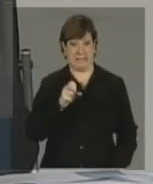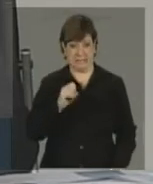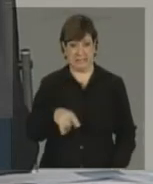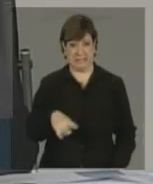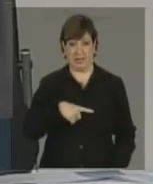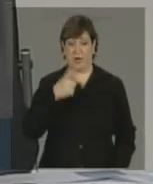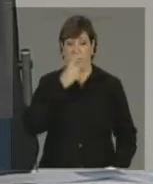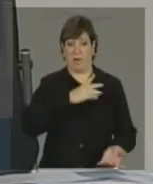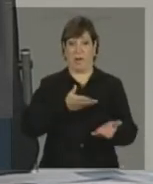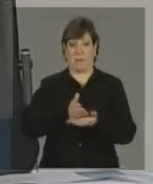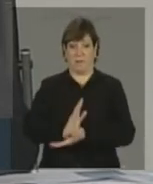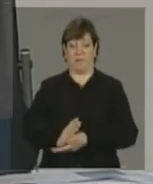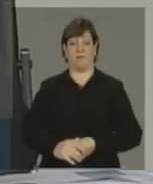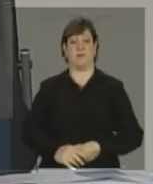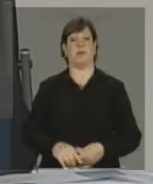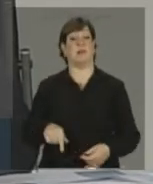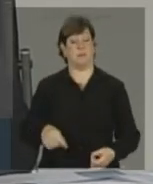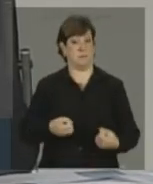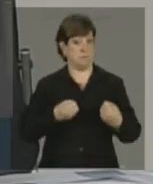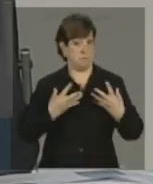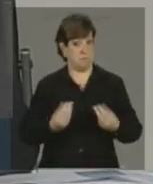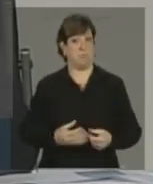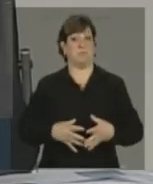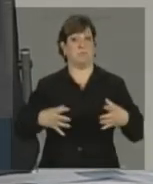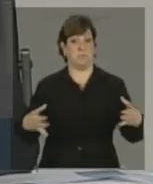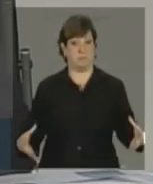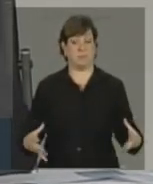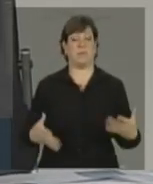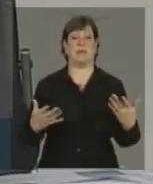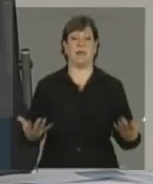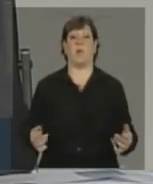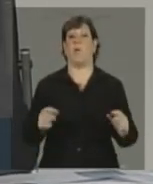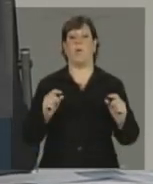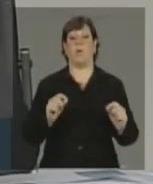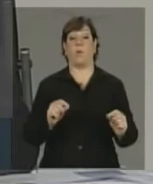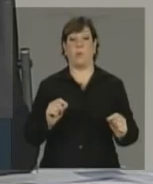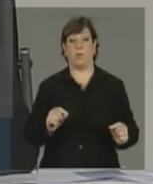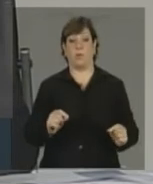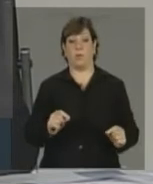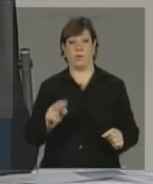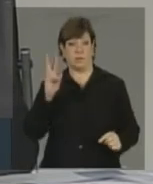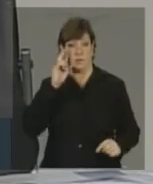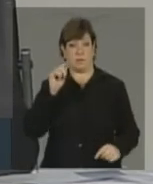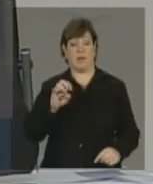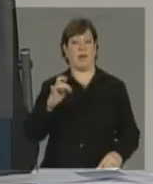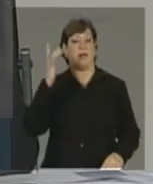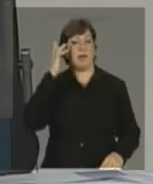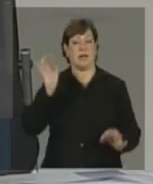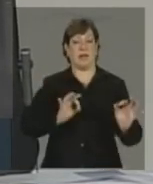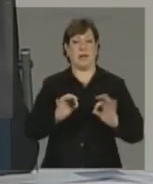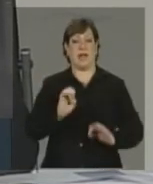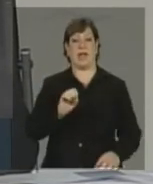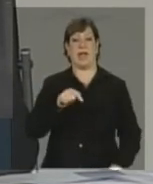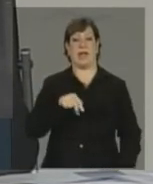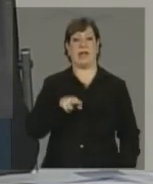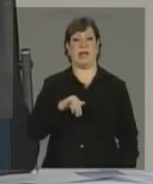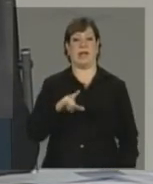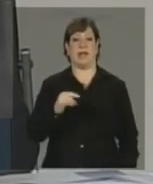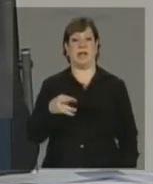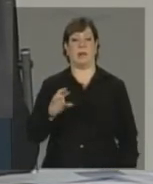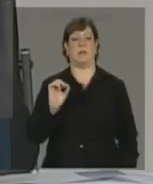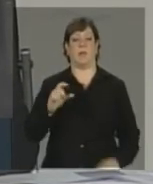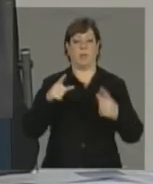vier a ser aprovada, é significativa. e o que se trata é basicamente equilíbrio regional, se trata de,